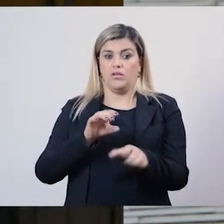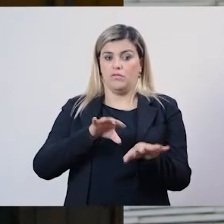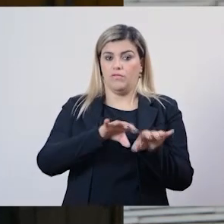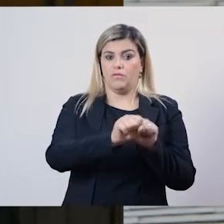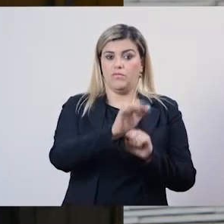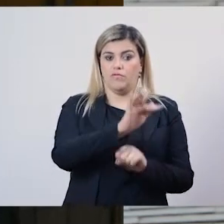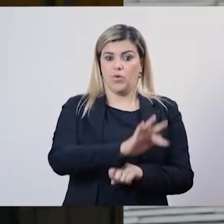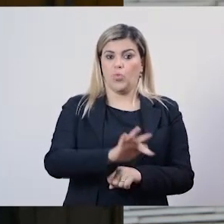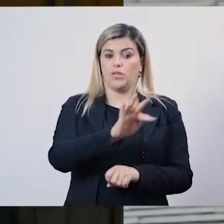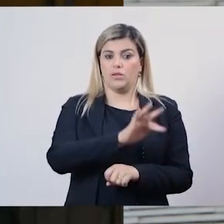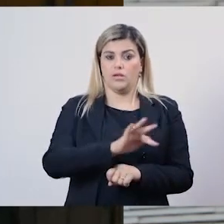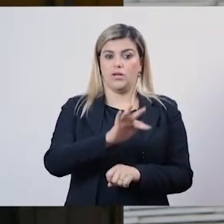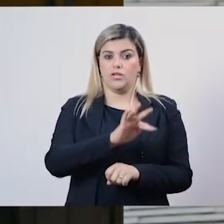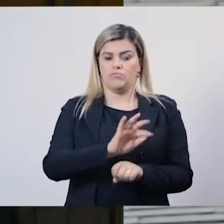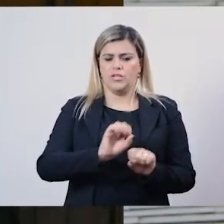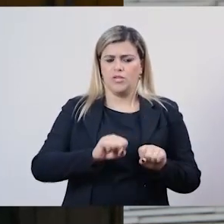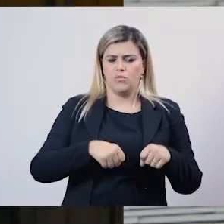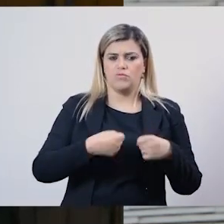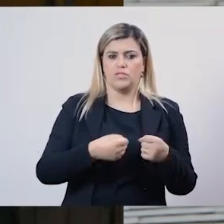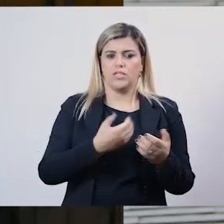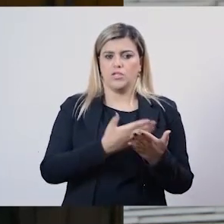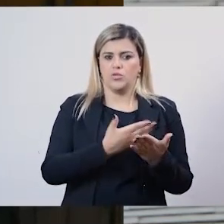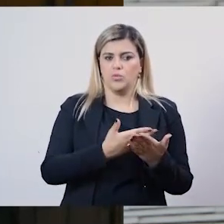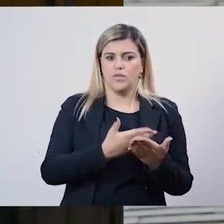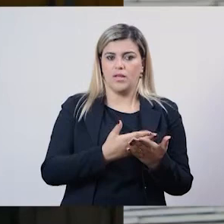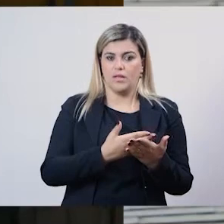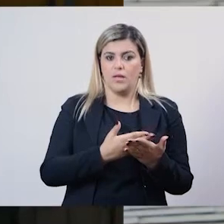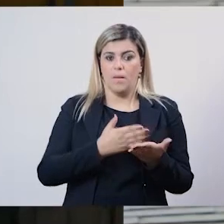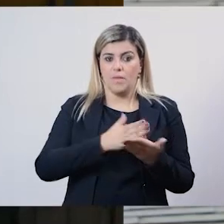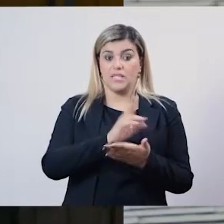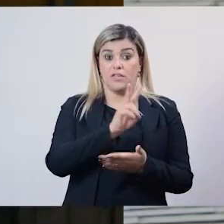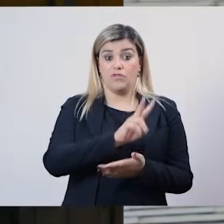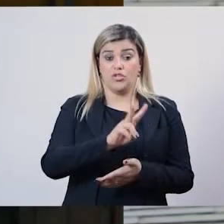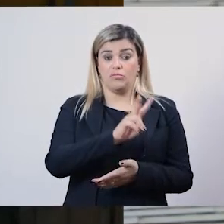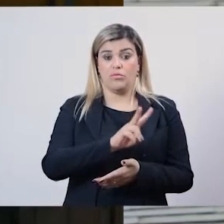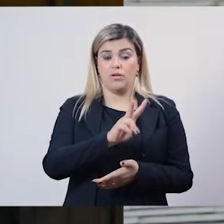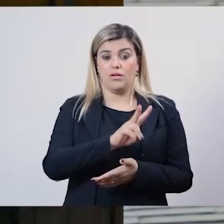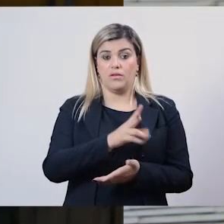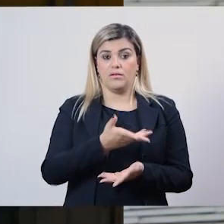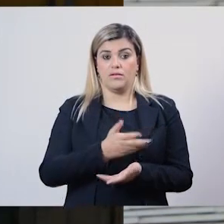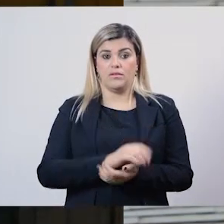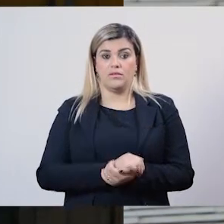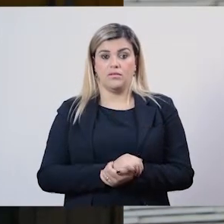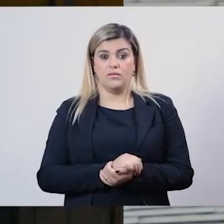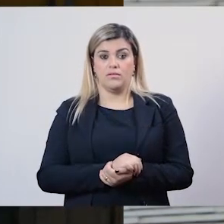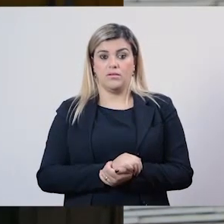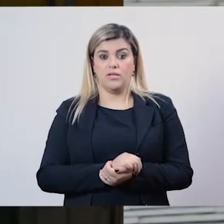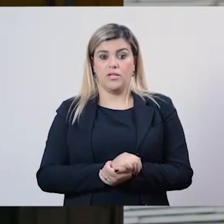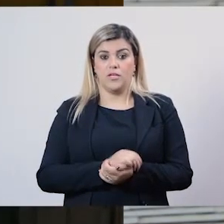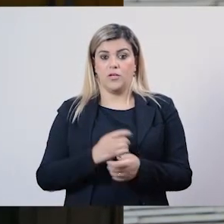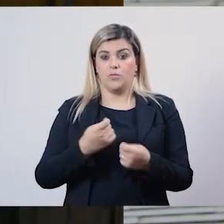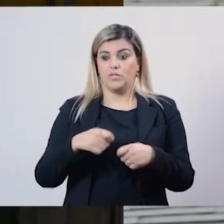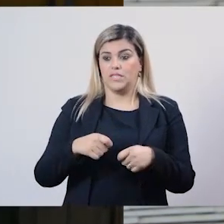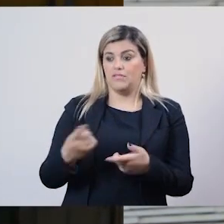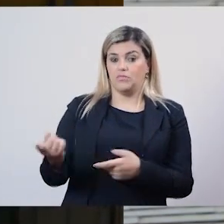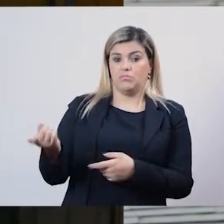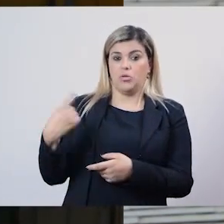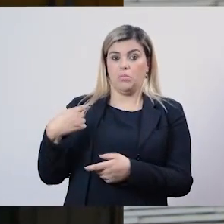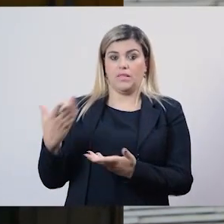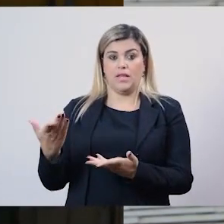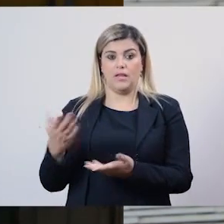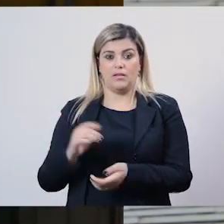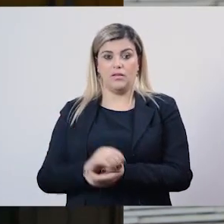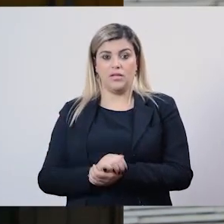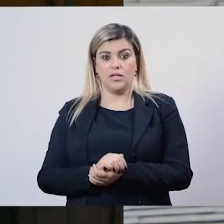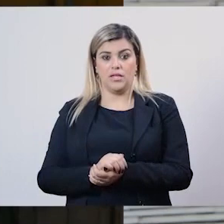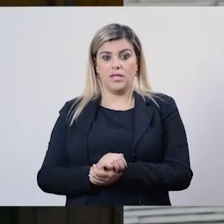me esfalfado para fazer um vestibular e não era para obedecer a ninguém. Eu não tinha que receber, receituar o pronto de